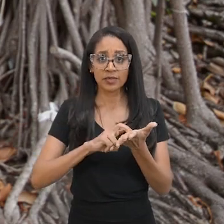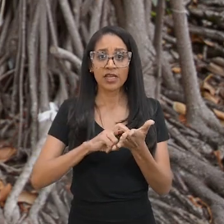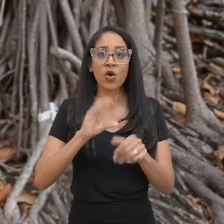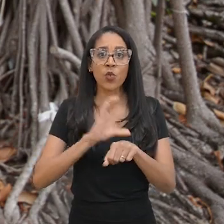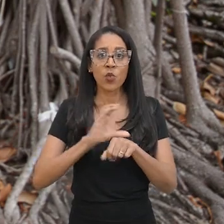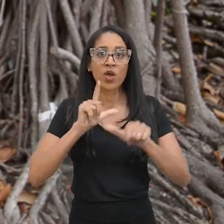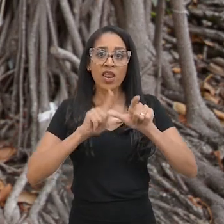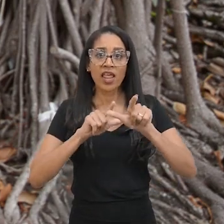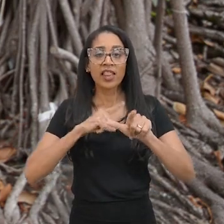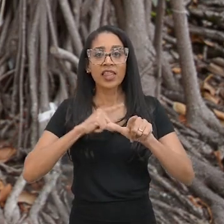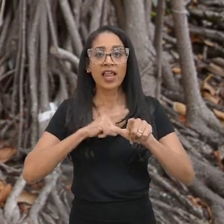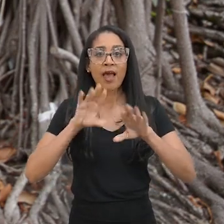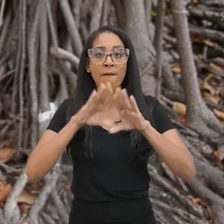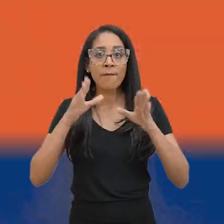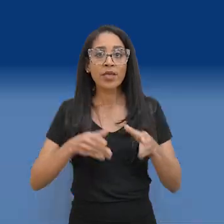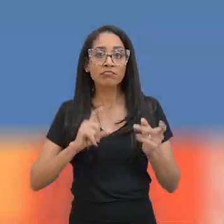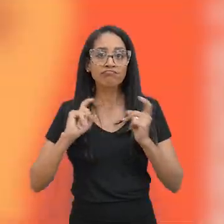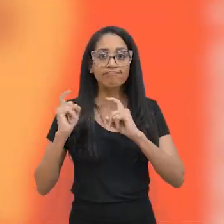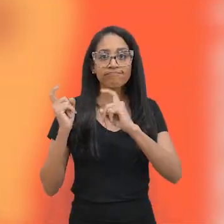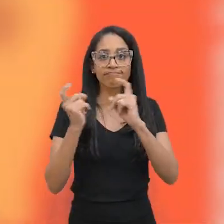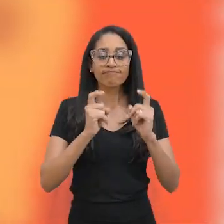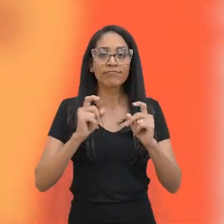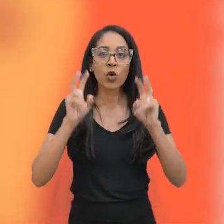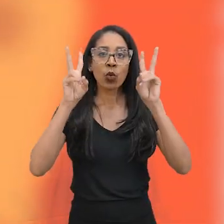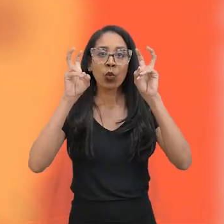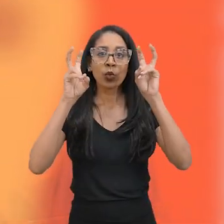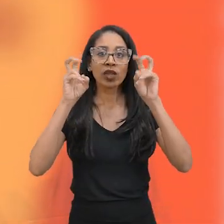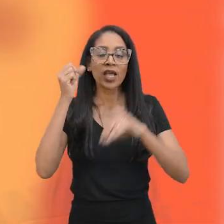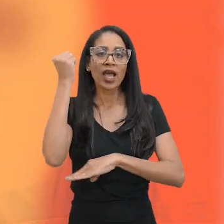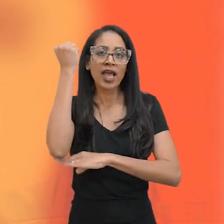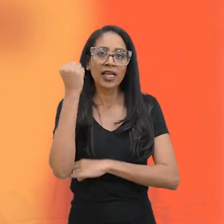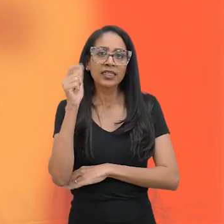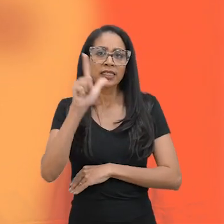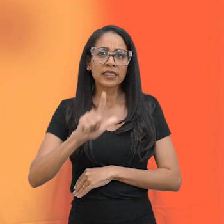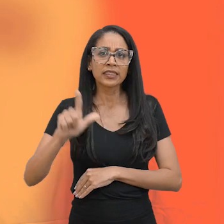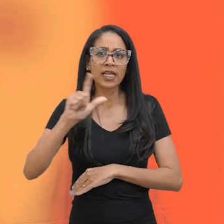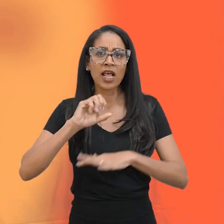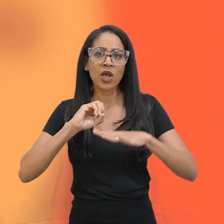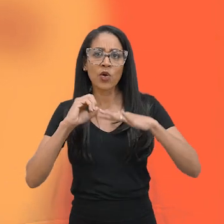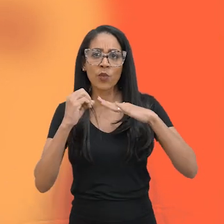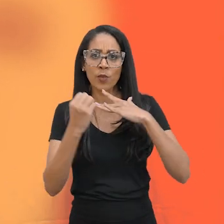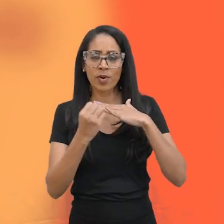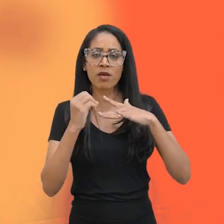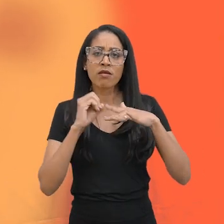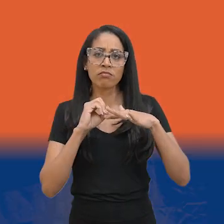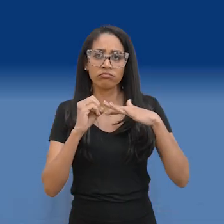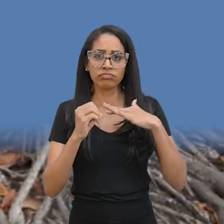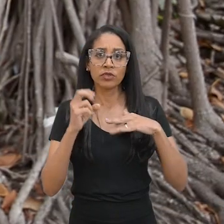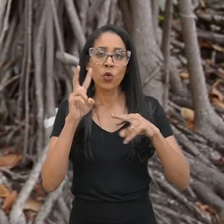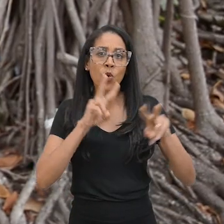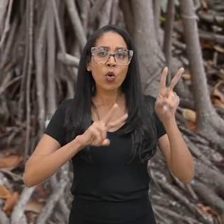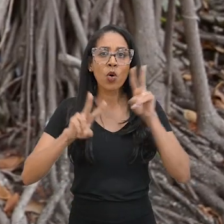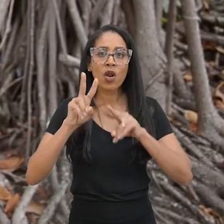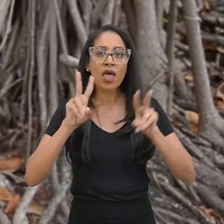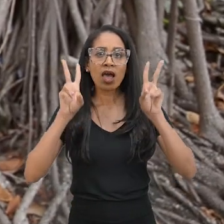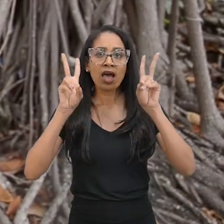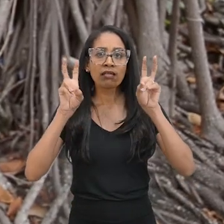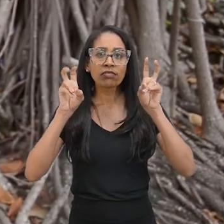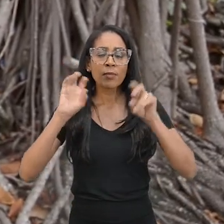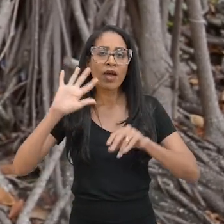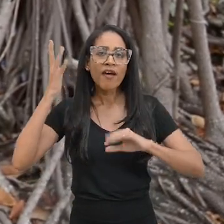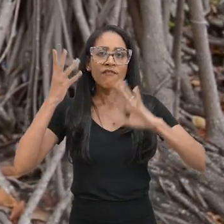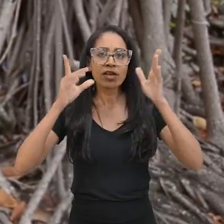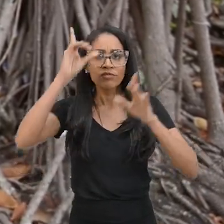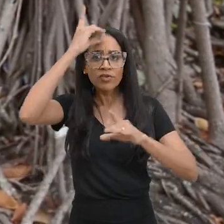a mesa redonda chamada Resistência Literária no Reconcovo Baiano. Um olhar sobre os eventos ficcionais e da